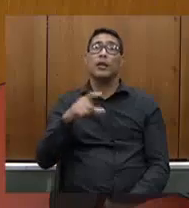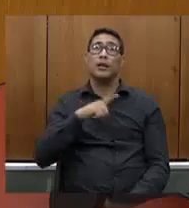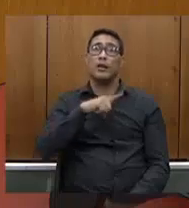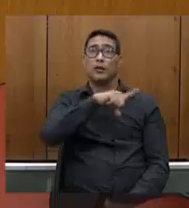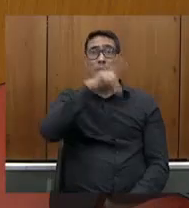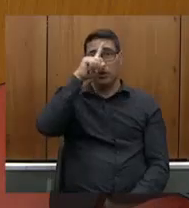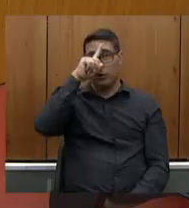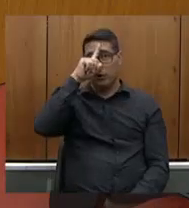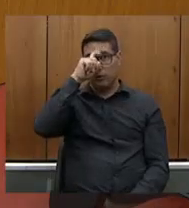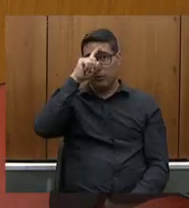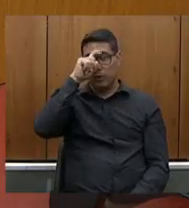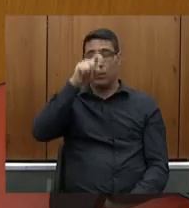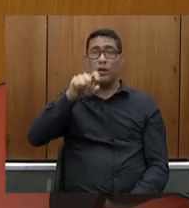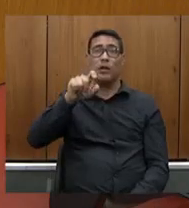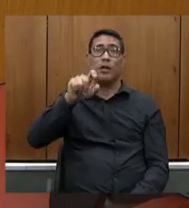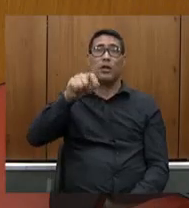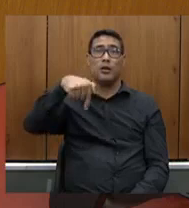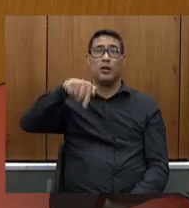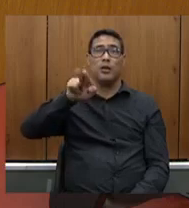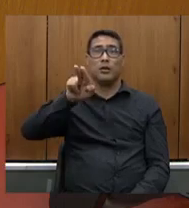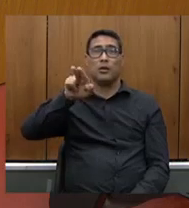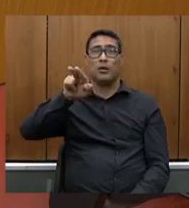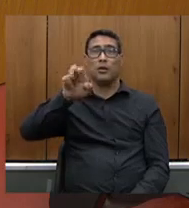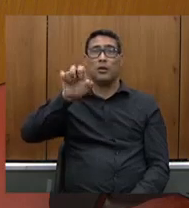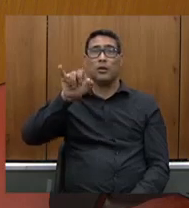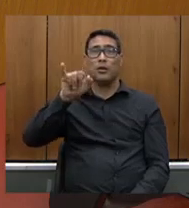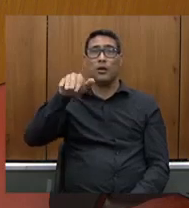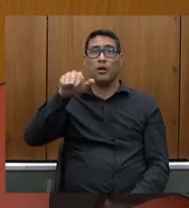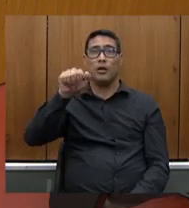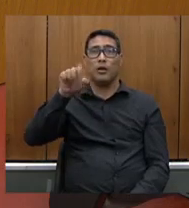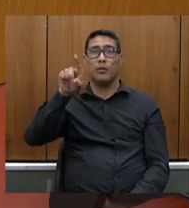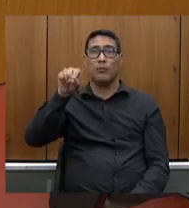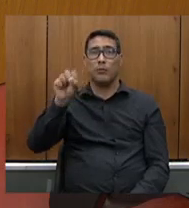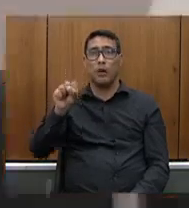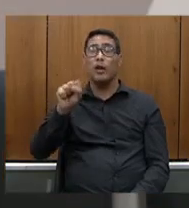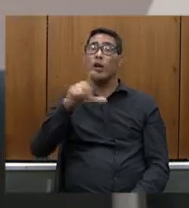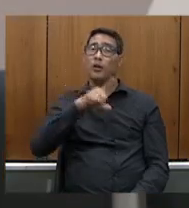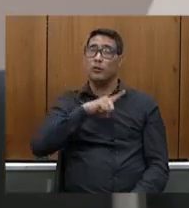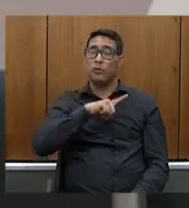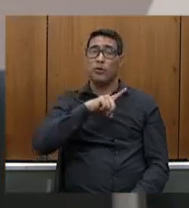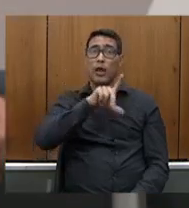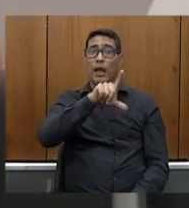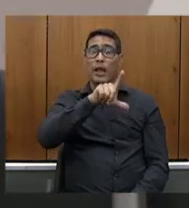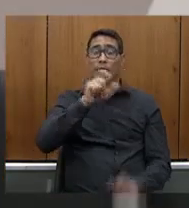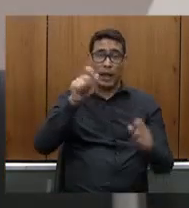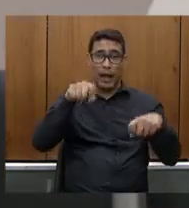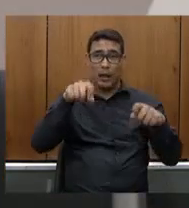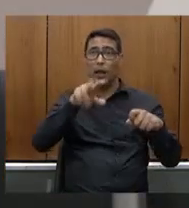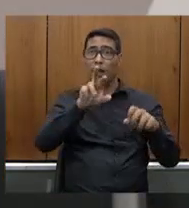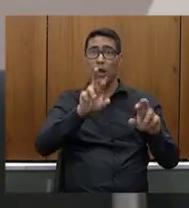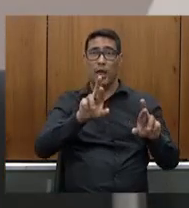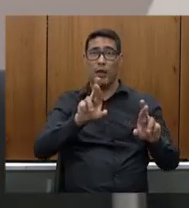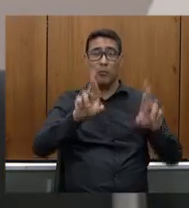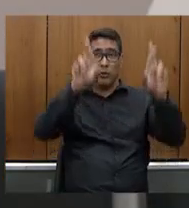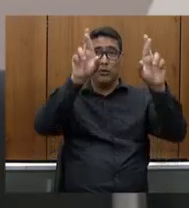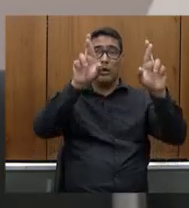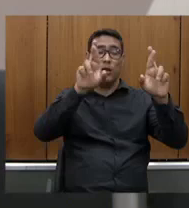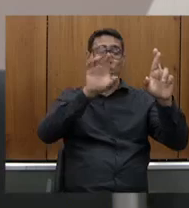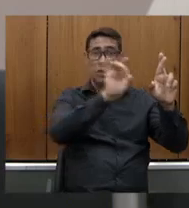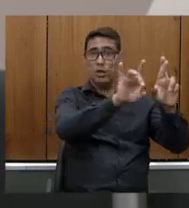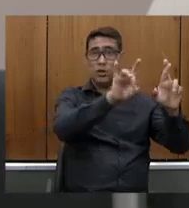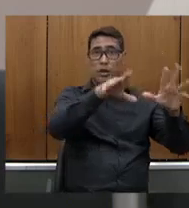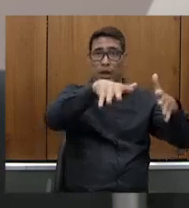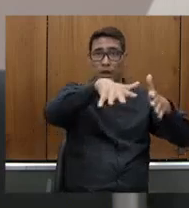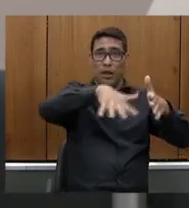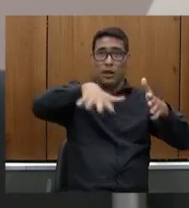beleza é o fortalecimento da região dividir as responsabilidades e fortalecer cada uma das regiões